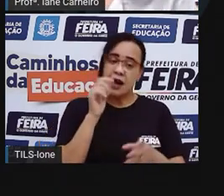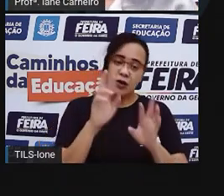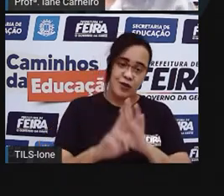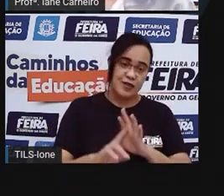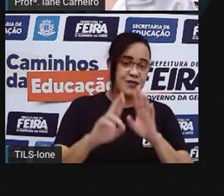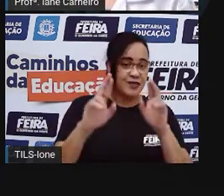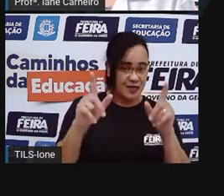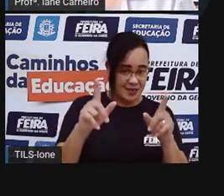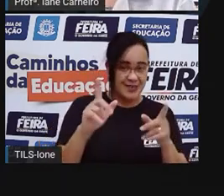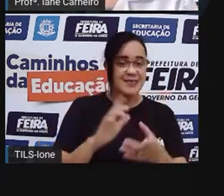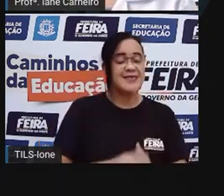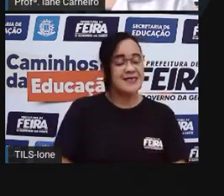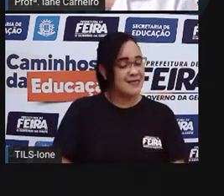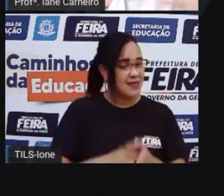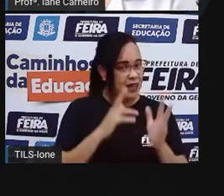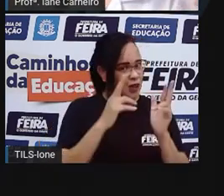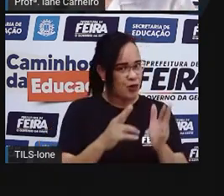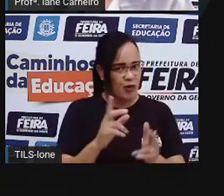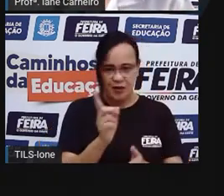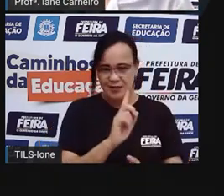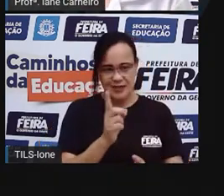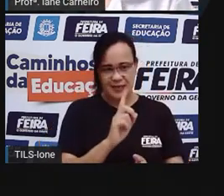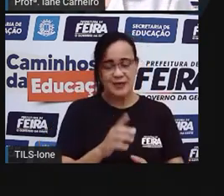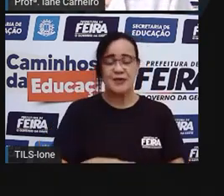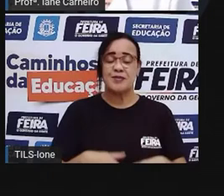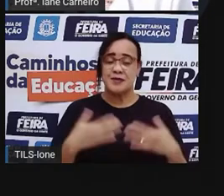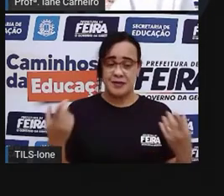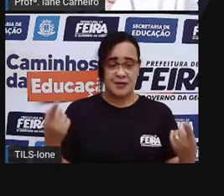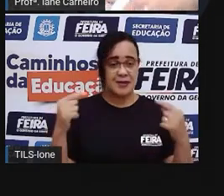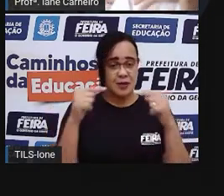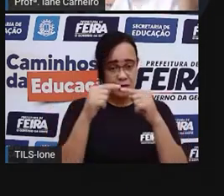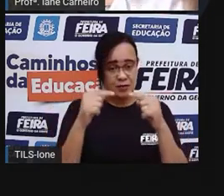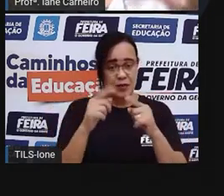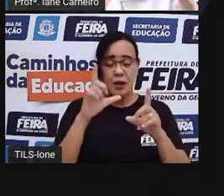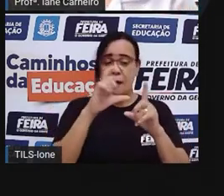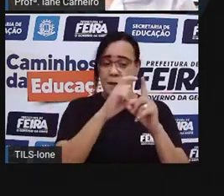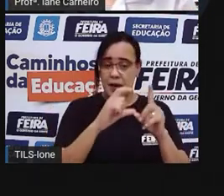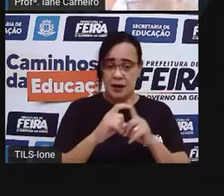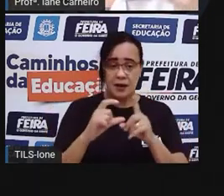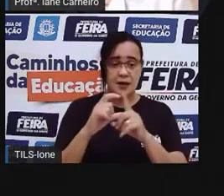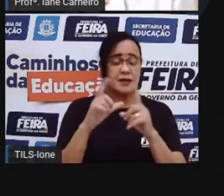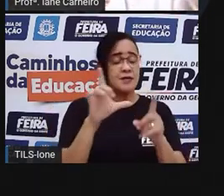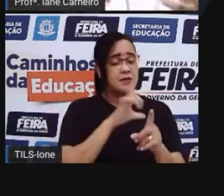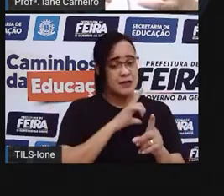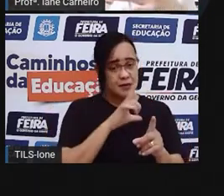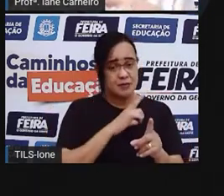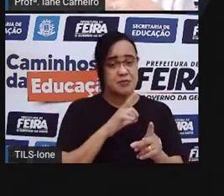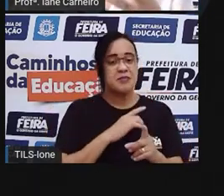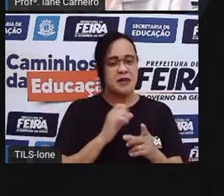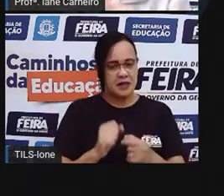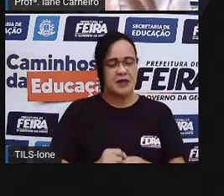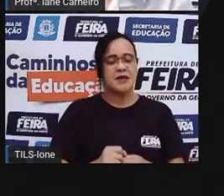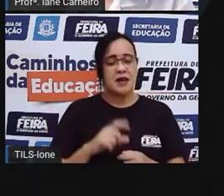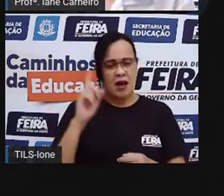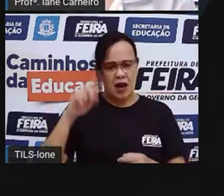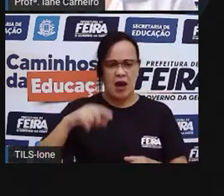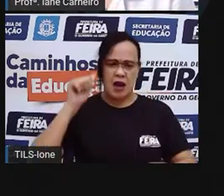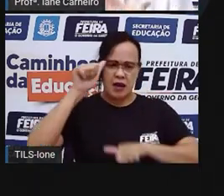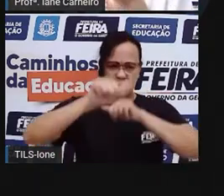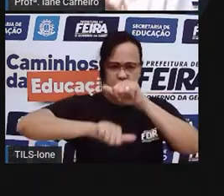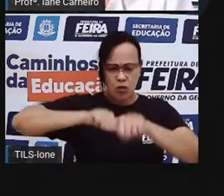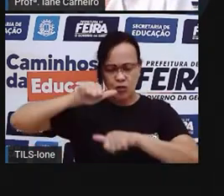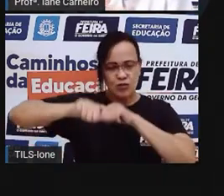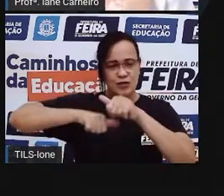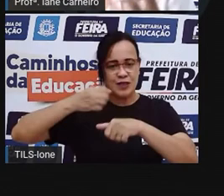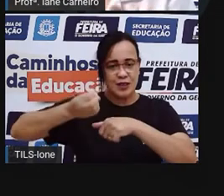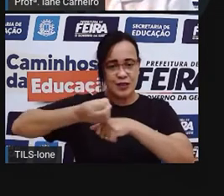outra água Porque aquela água já correu E as palavras são assim também As palavras têm esse poder Né? De serem renovadas